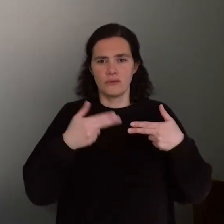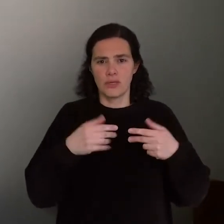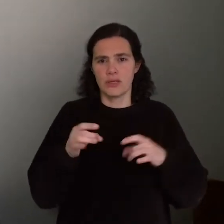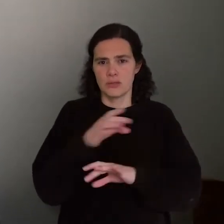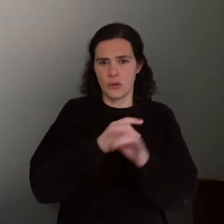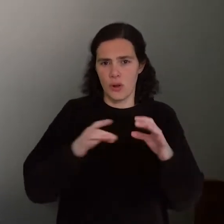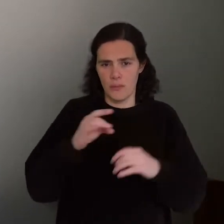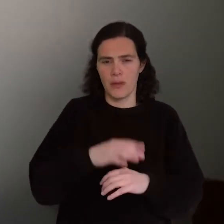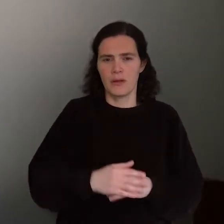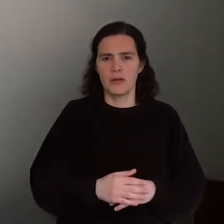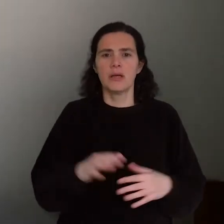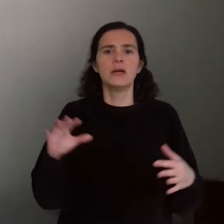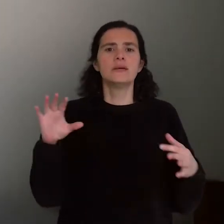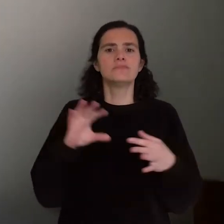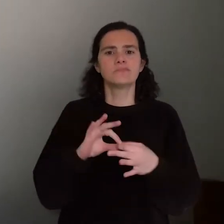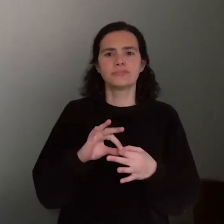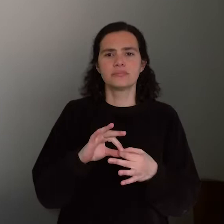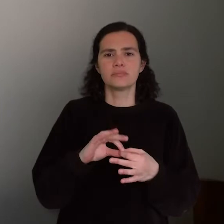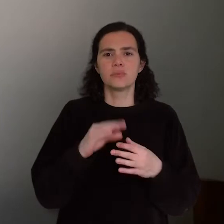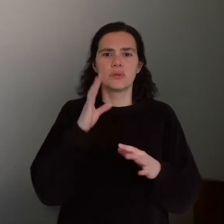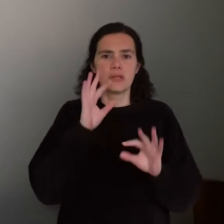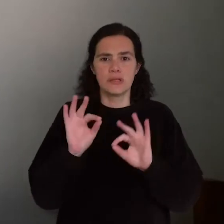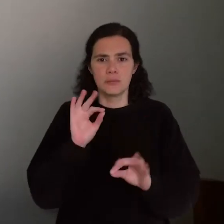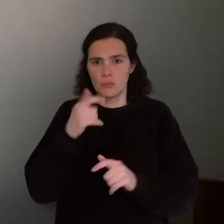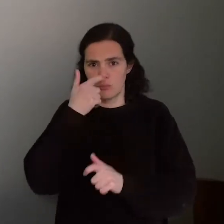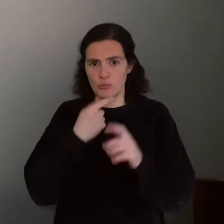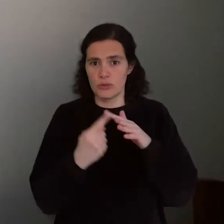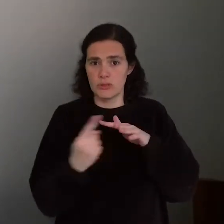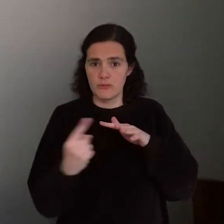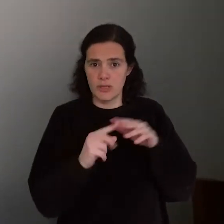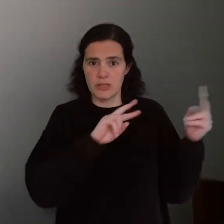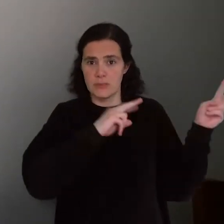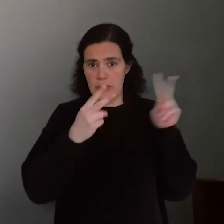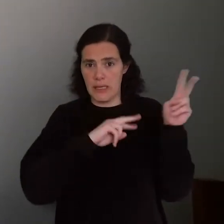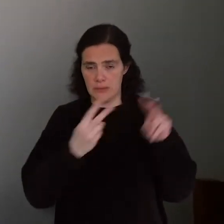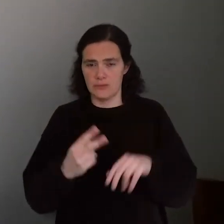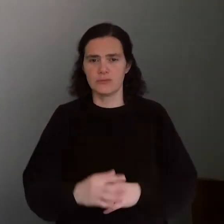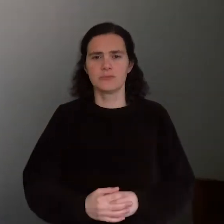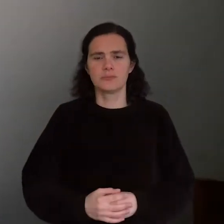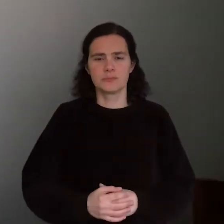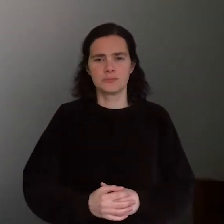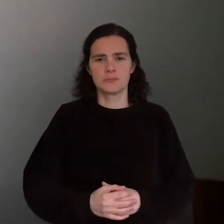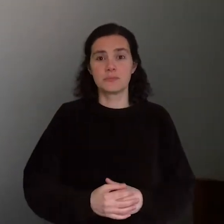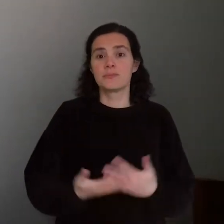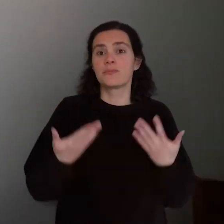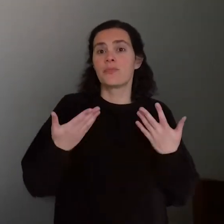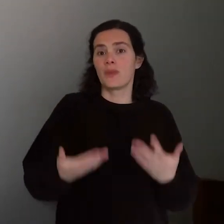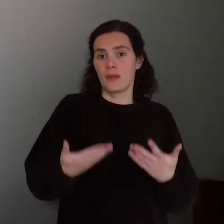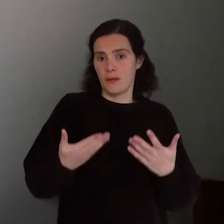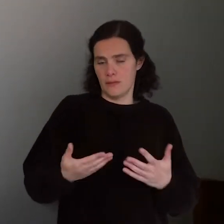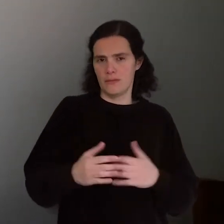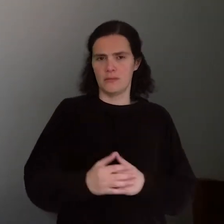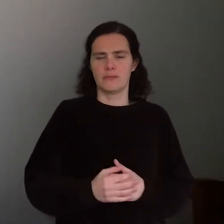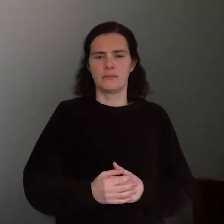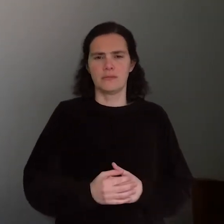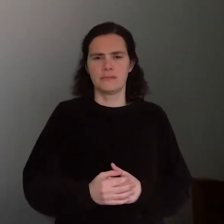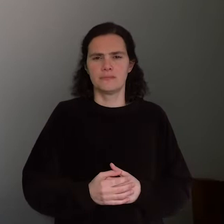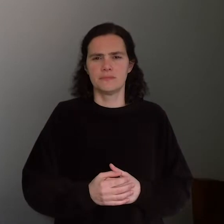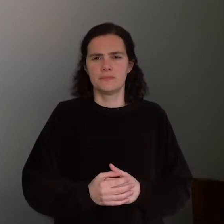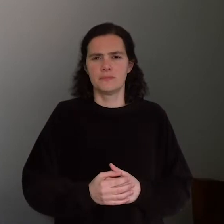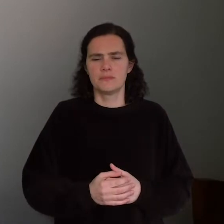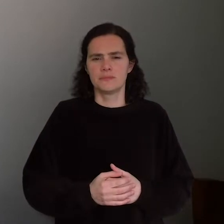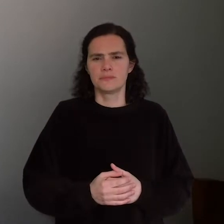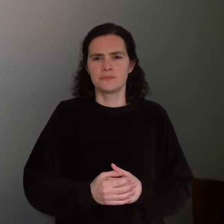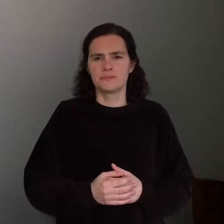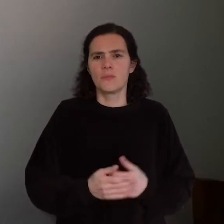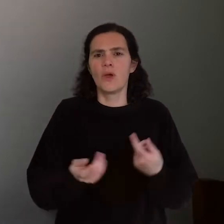relativamente ao tratamento de refugiados e de migrantes. Neste momento não existe